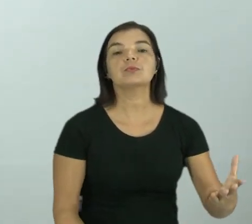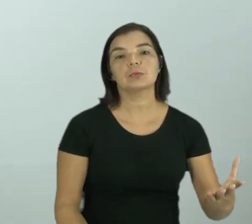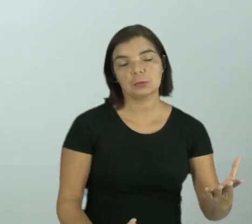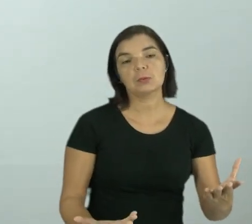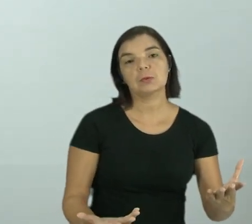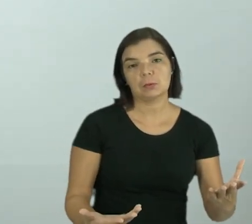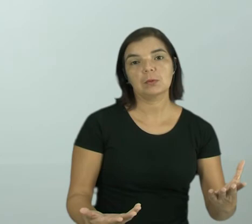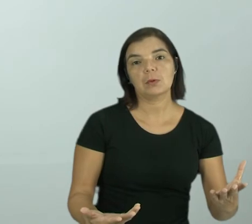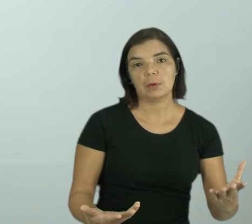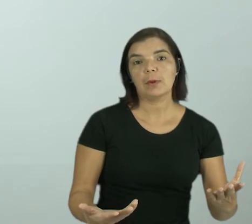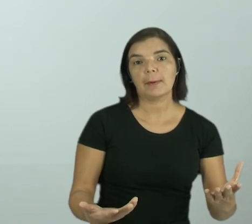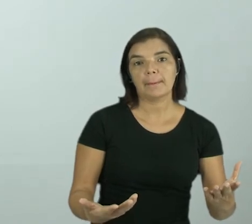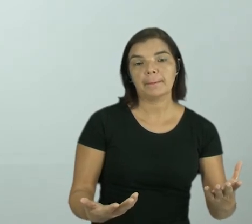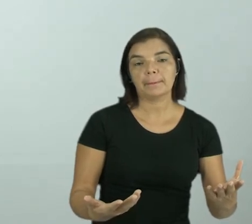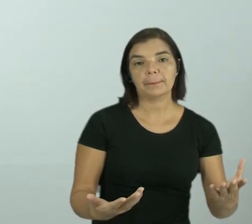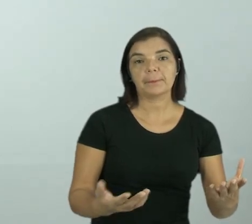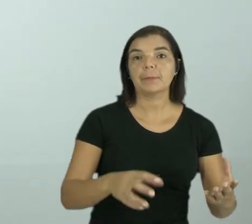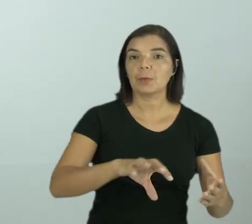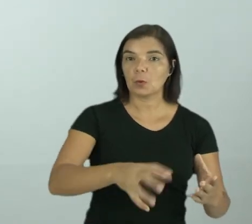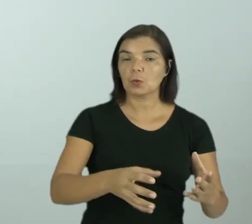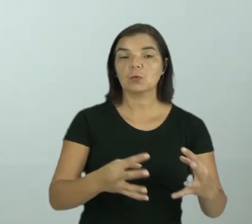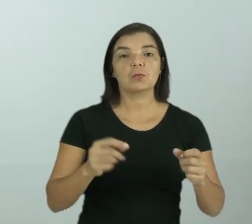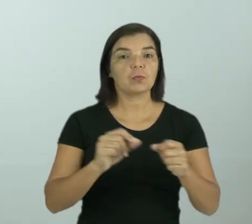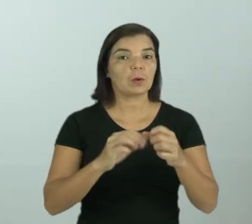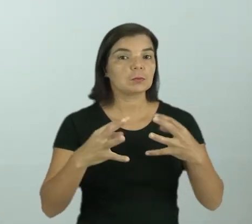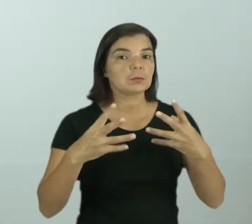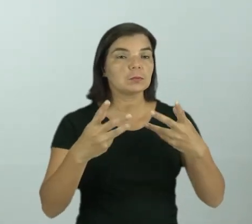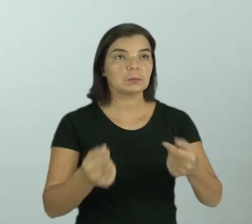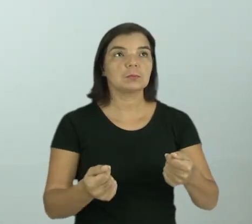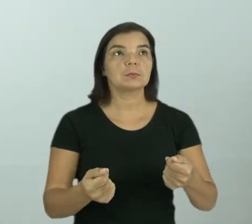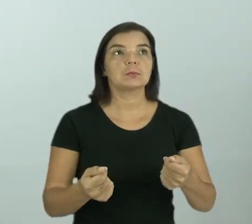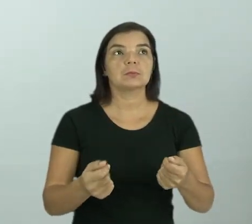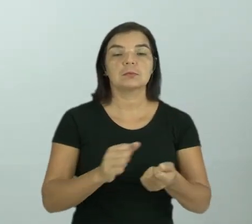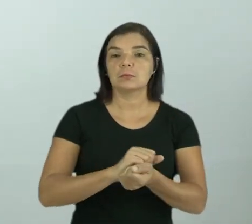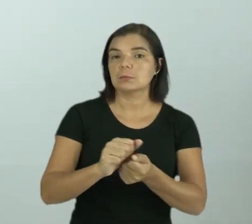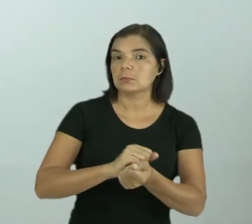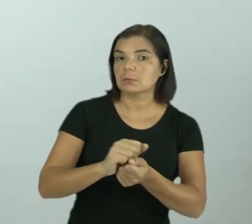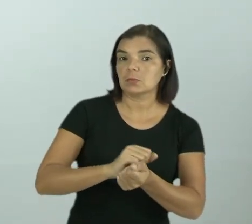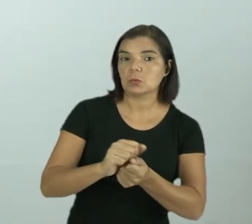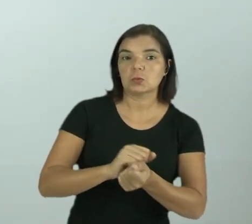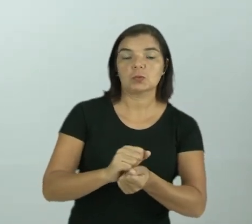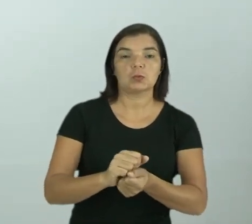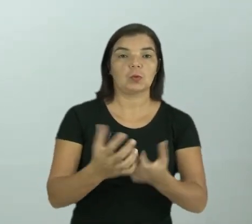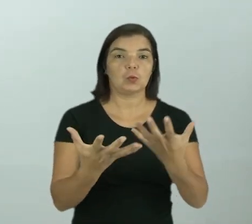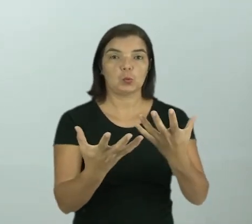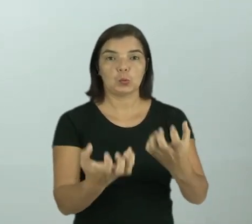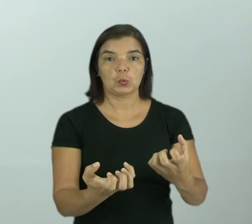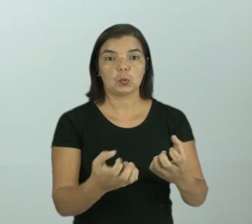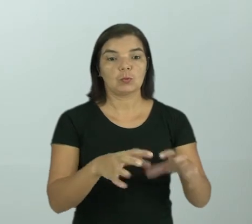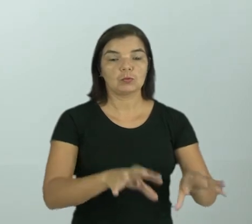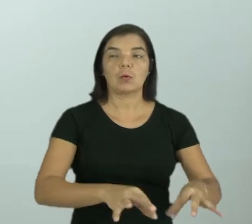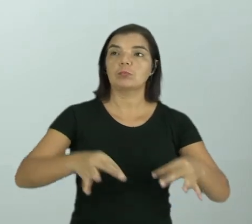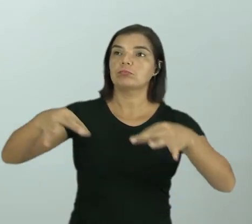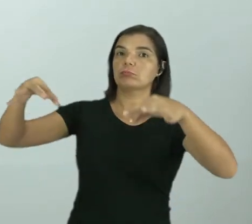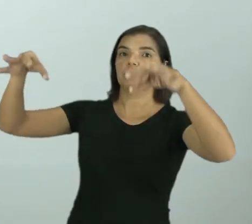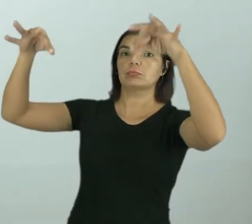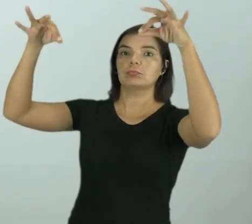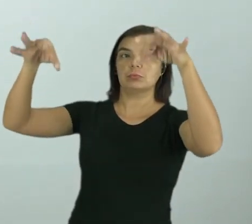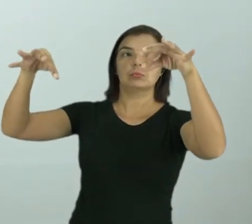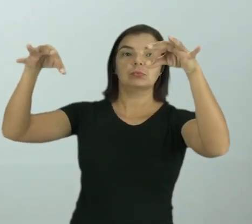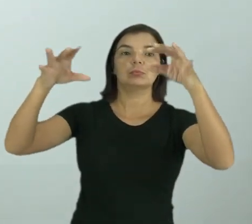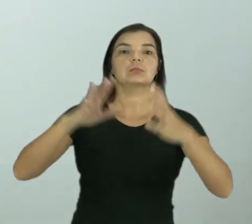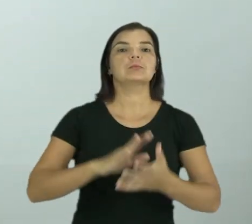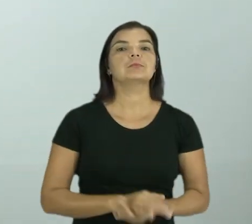Pega a roupa, joga naquela máquina que faz tudo, lava, centrifuga e você só tira de lá e põe no